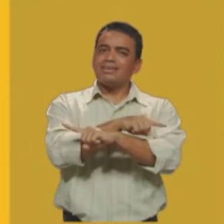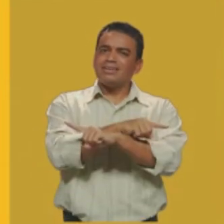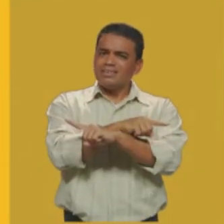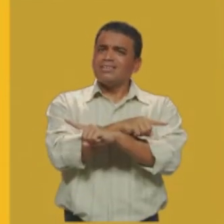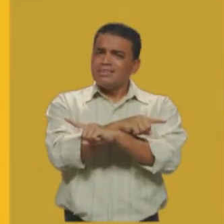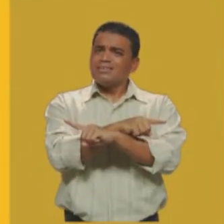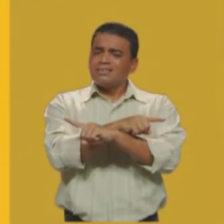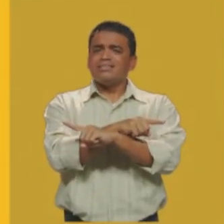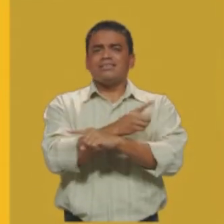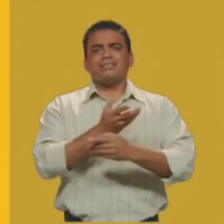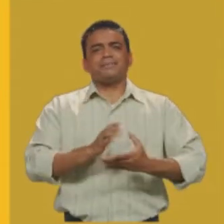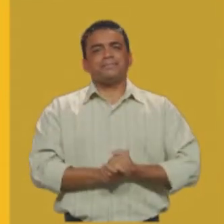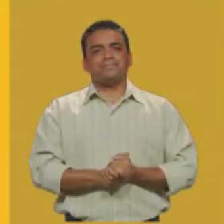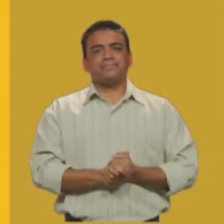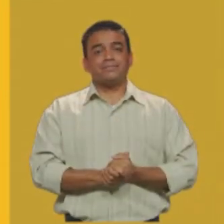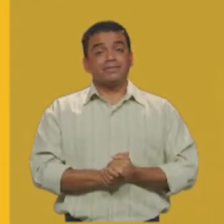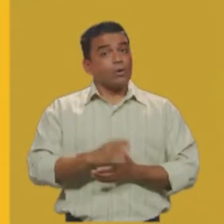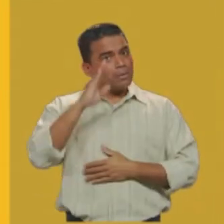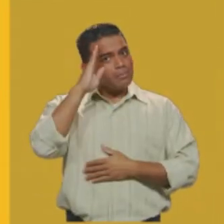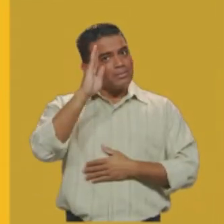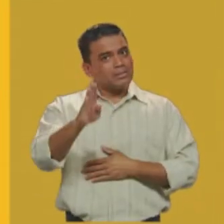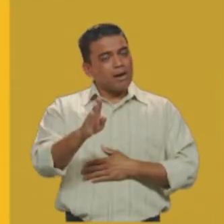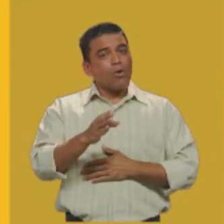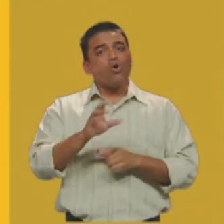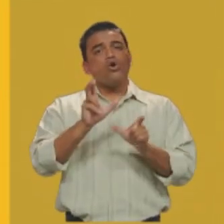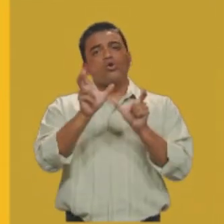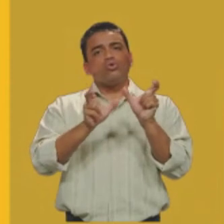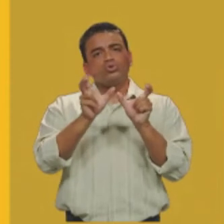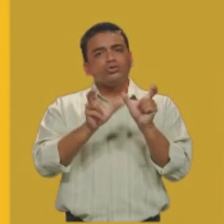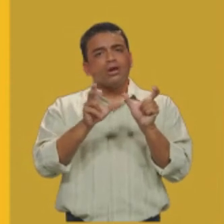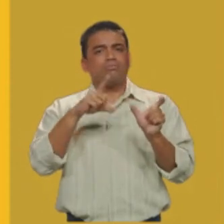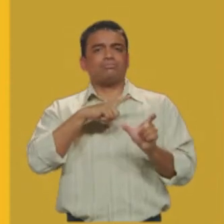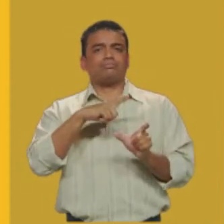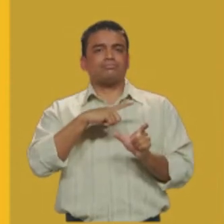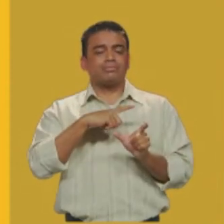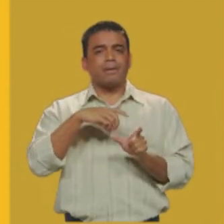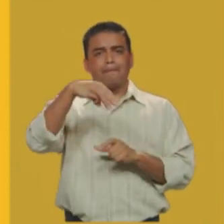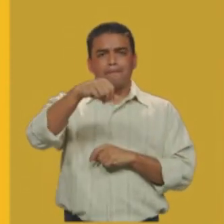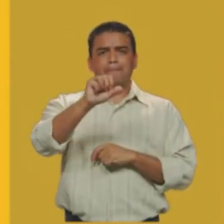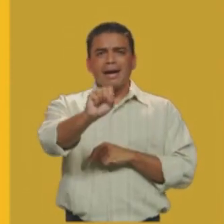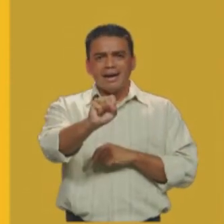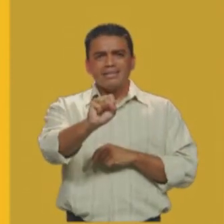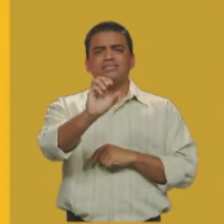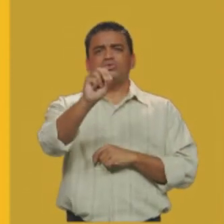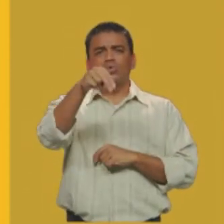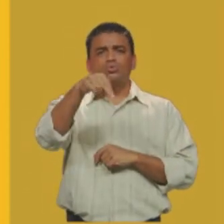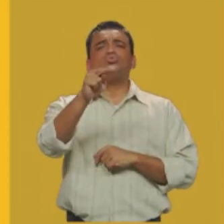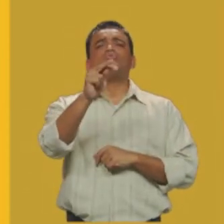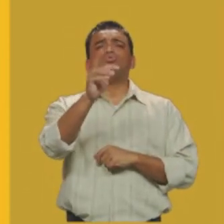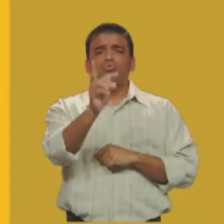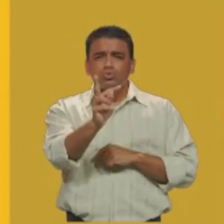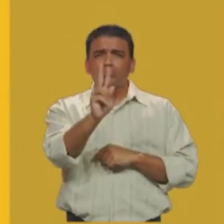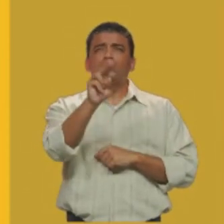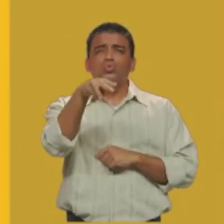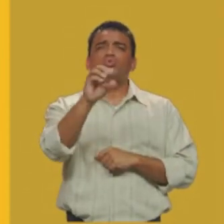Adversidade. Principais conjunções usadas. Mas, contudo, entretanto,